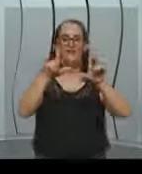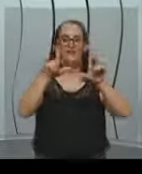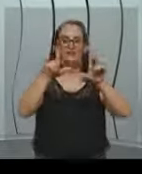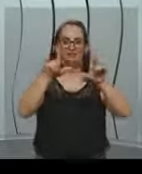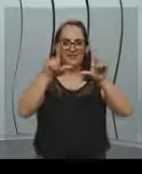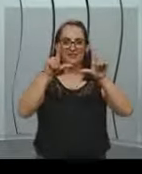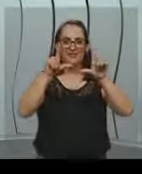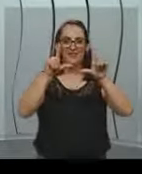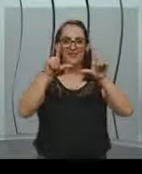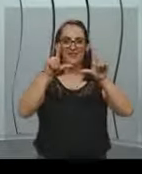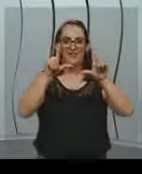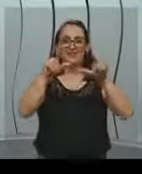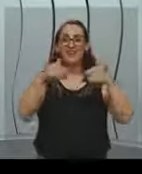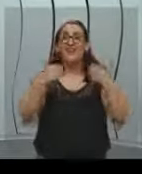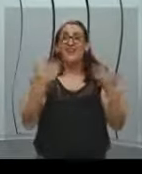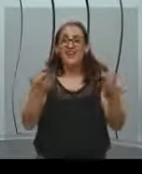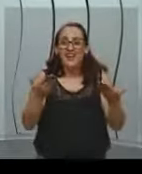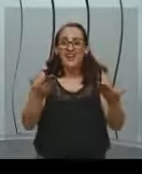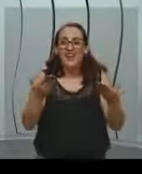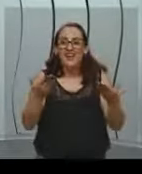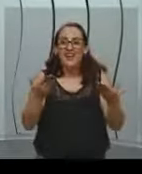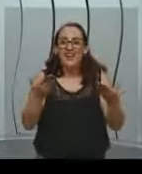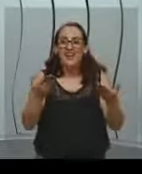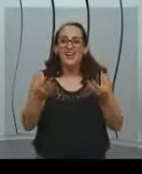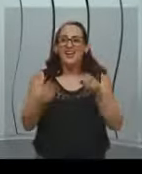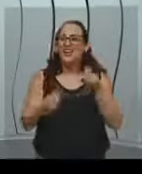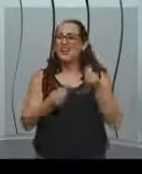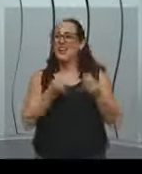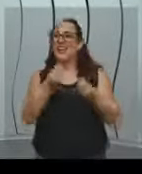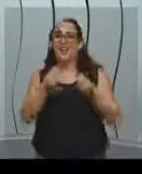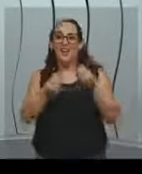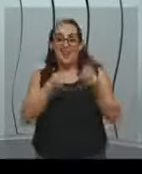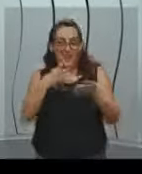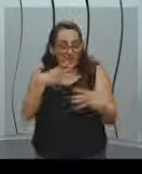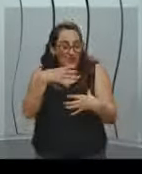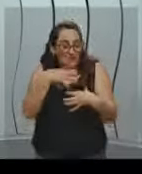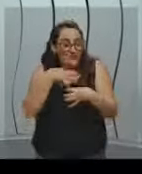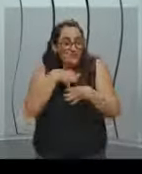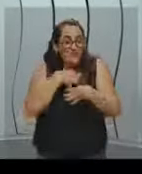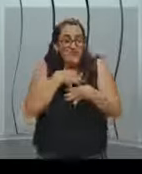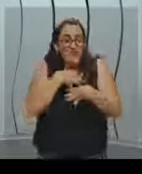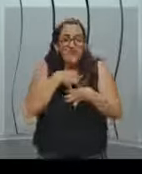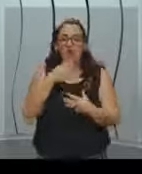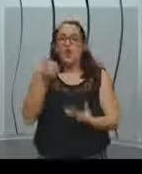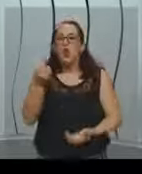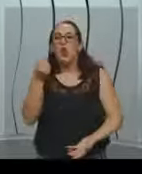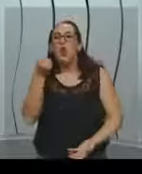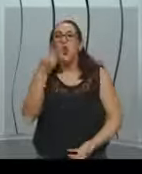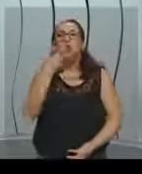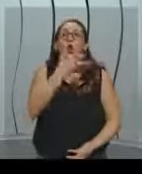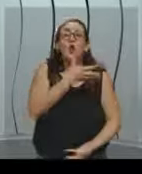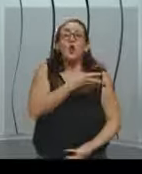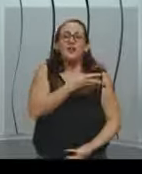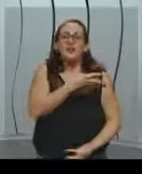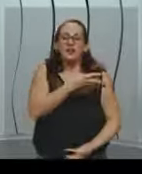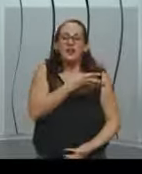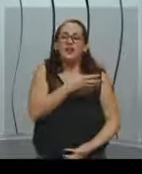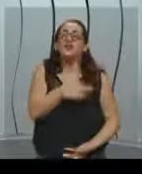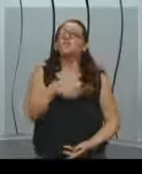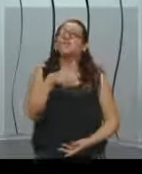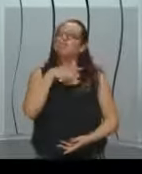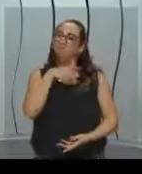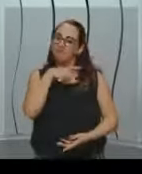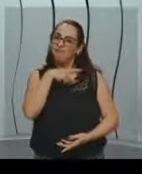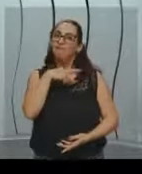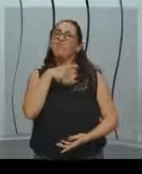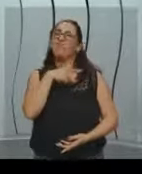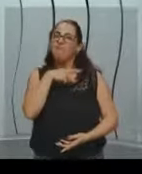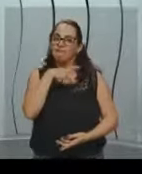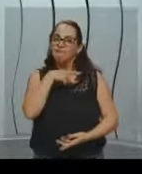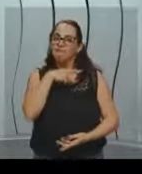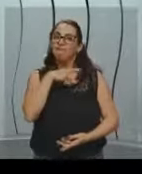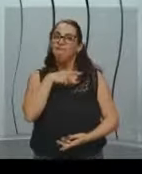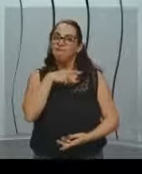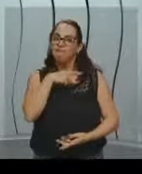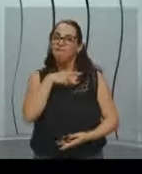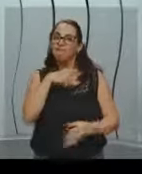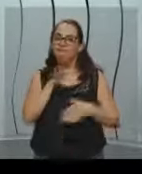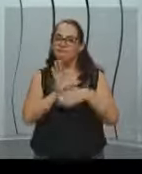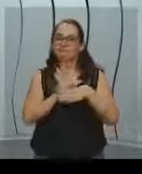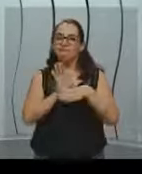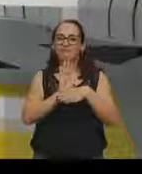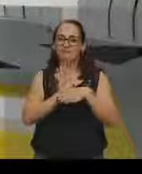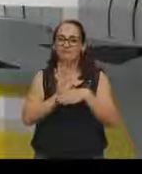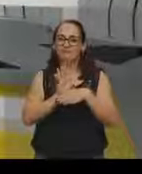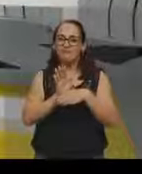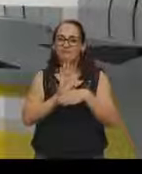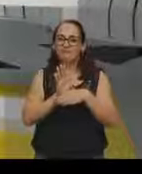Quero pegar, quero pegar essa sensação, essa novidade que trouxe pra gente aí do cinema.